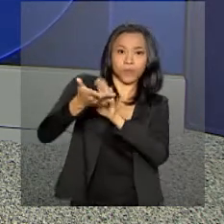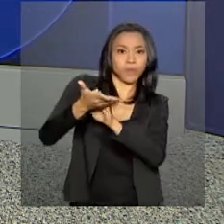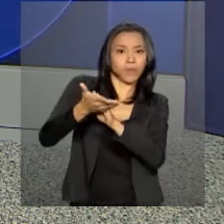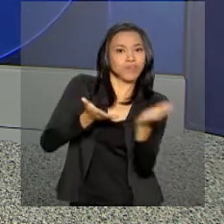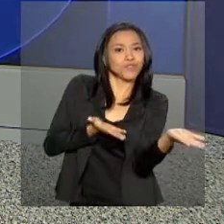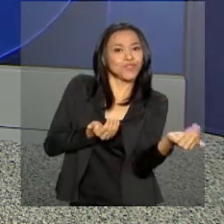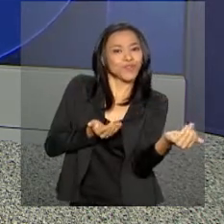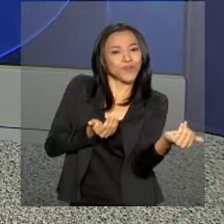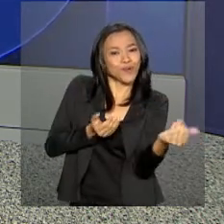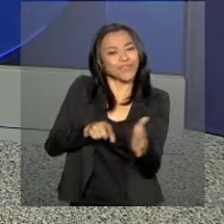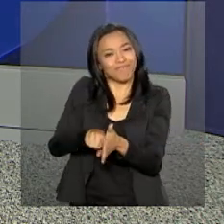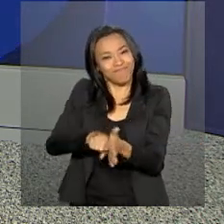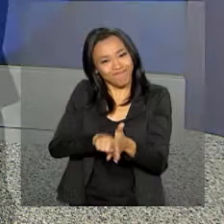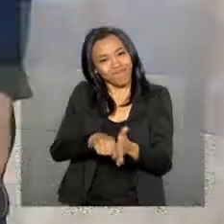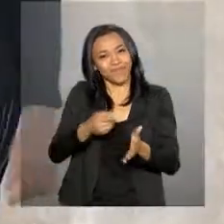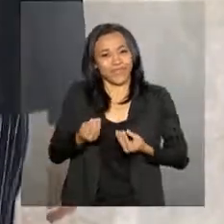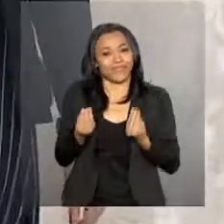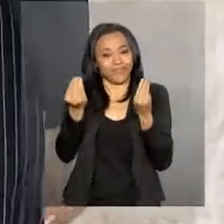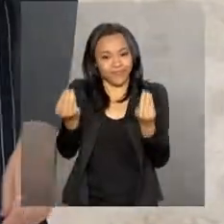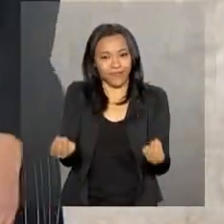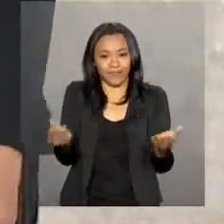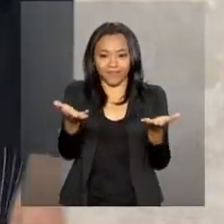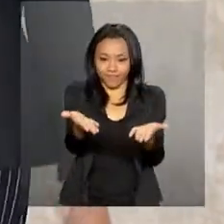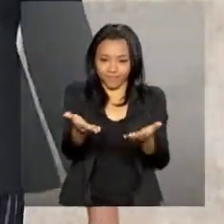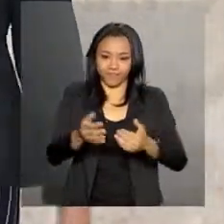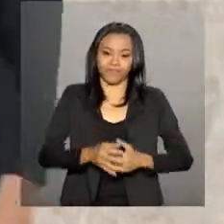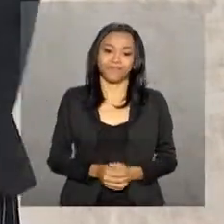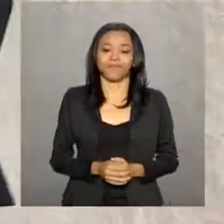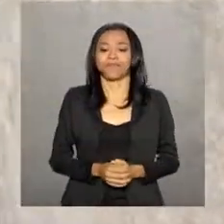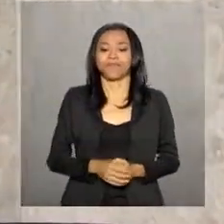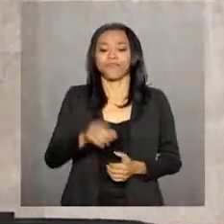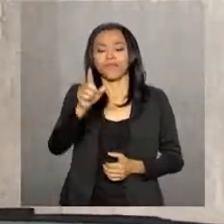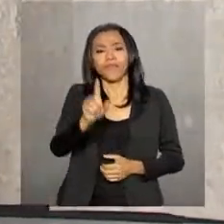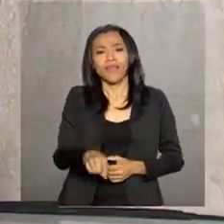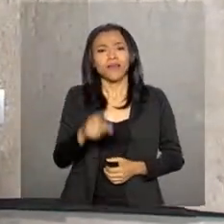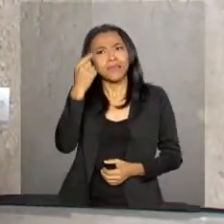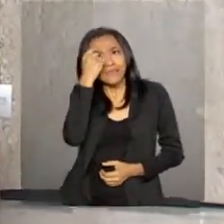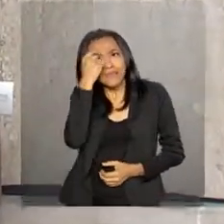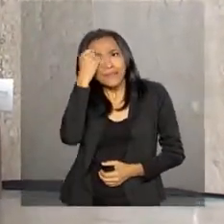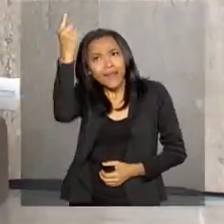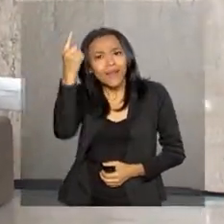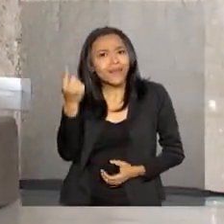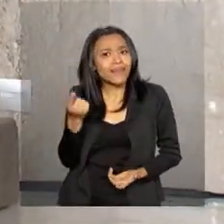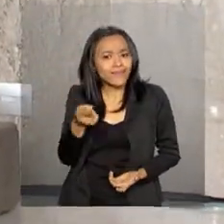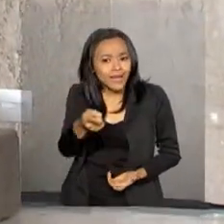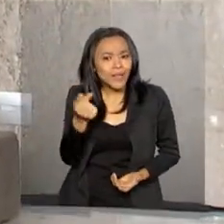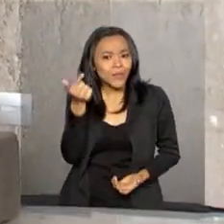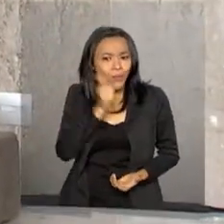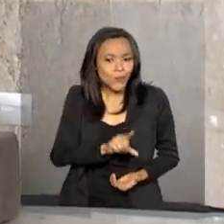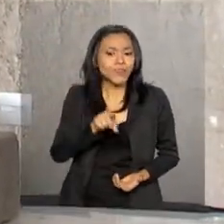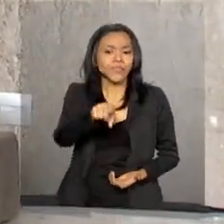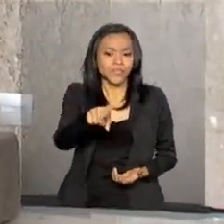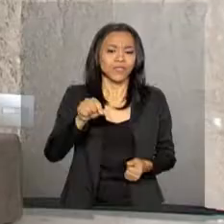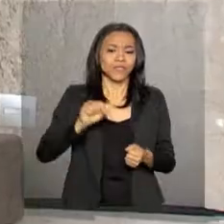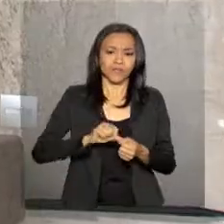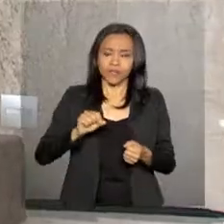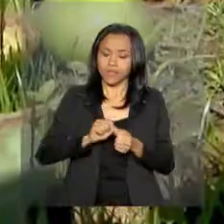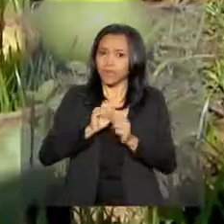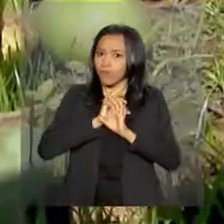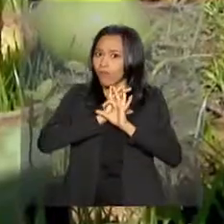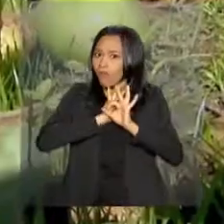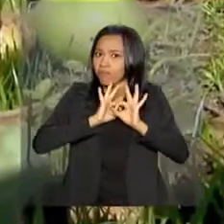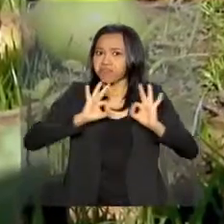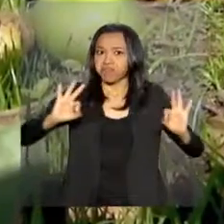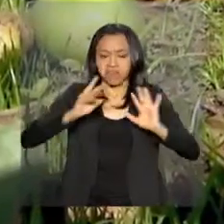entregue no Palácio do Planalto. Foi a partir de uma pequena ideia que ela conseguiu desenvolver um grande projeto.